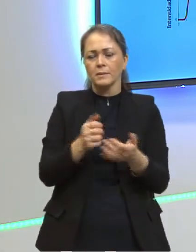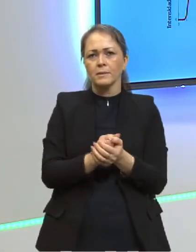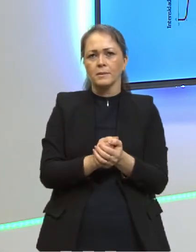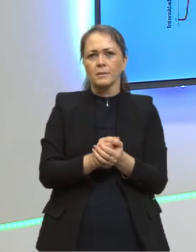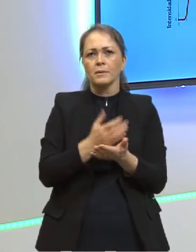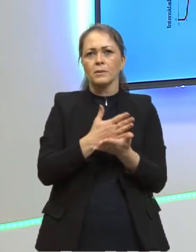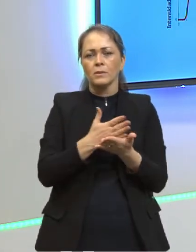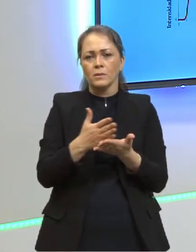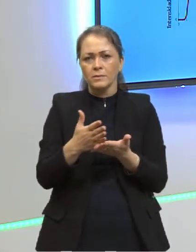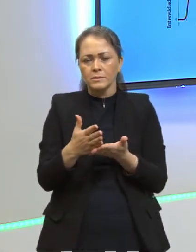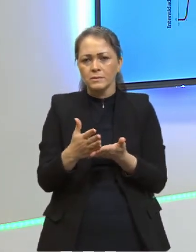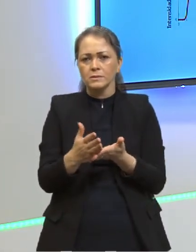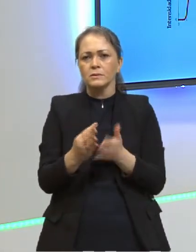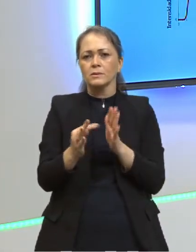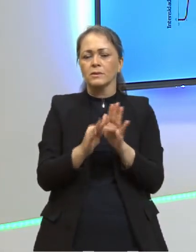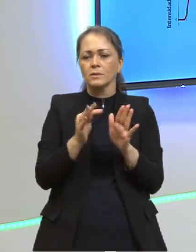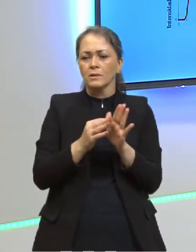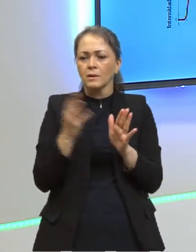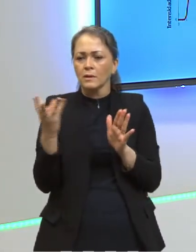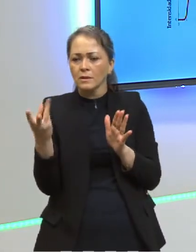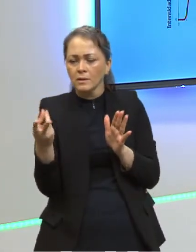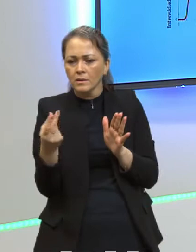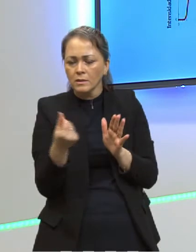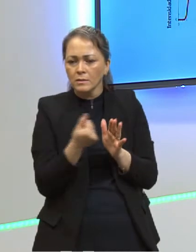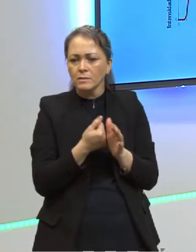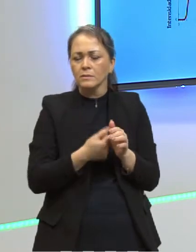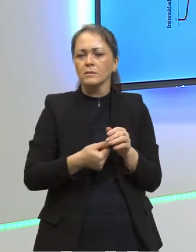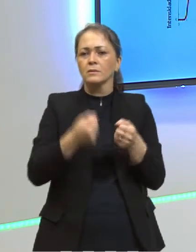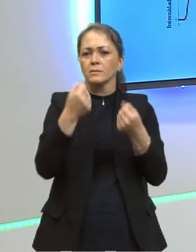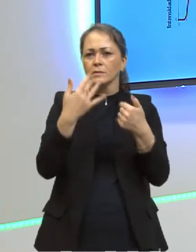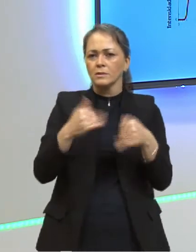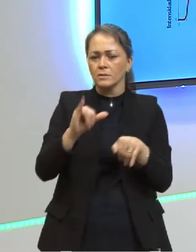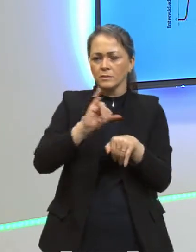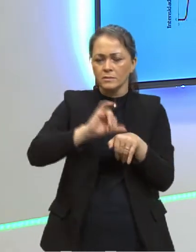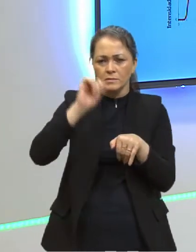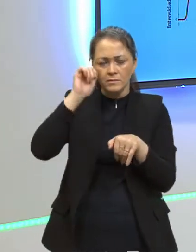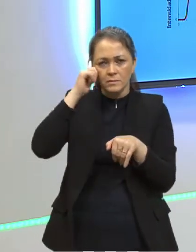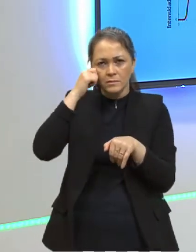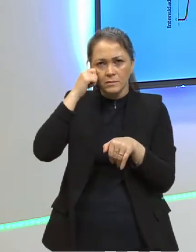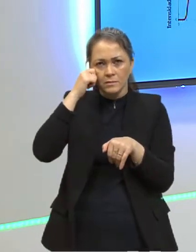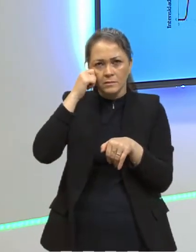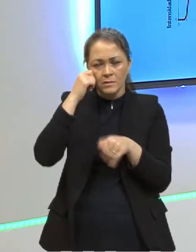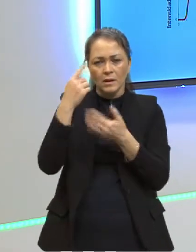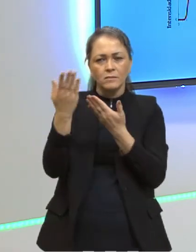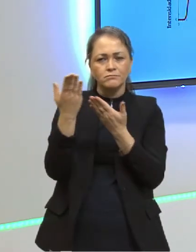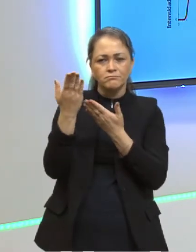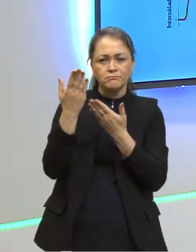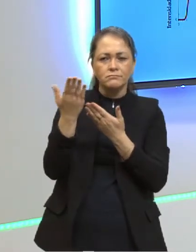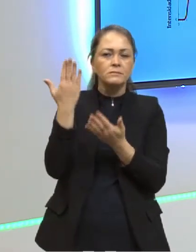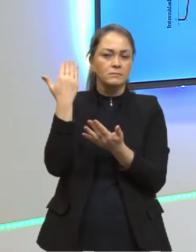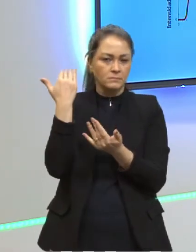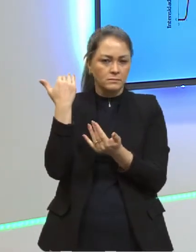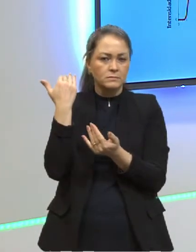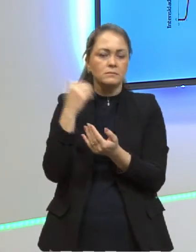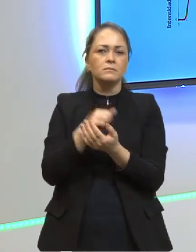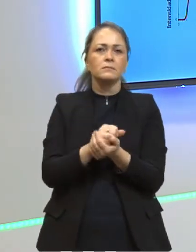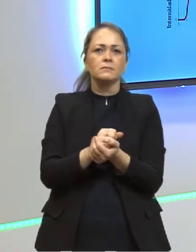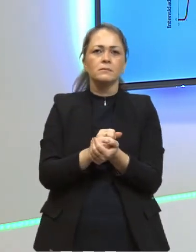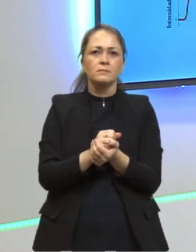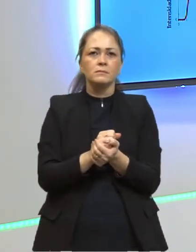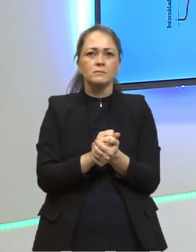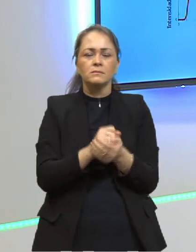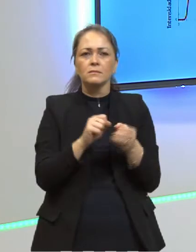a teoria quântica que explicou o corpo negro e essa nuvenzinha que o Kelvin tinha falado lá começou a ser